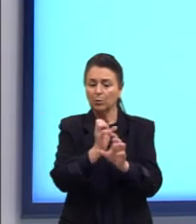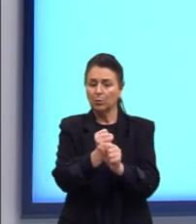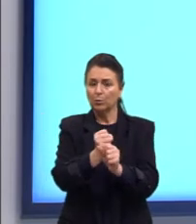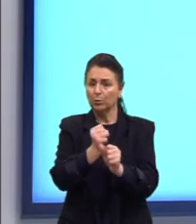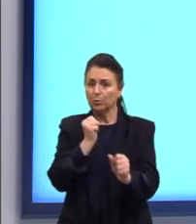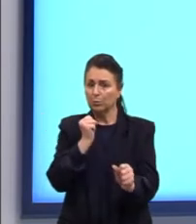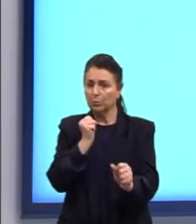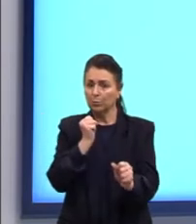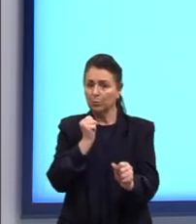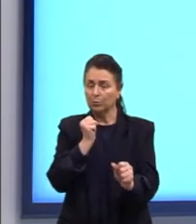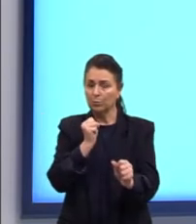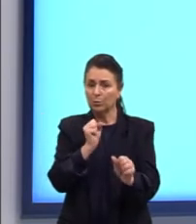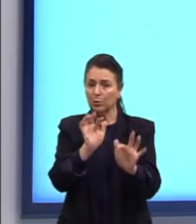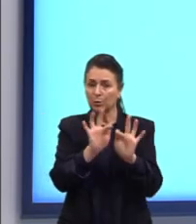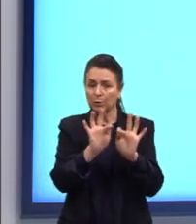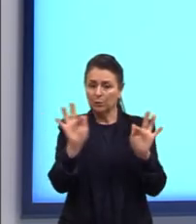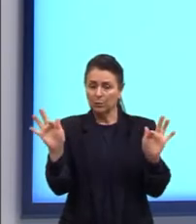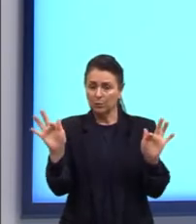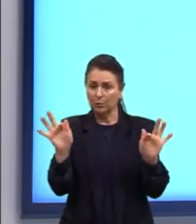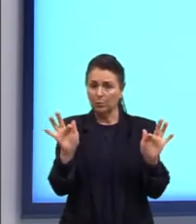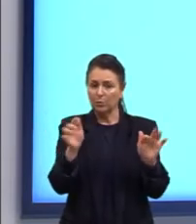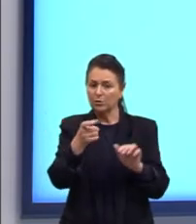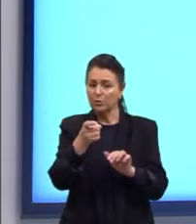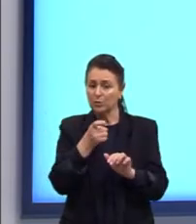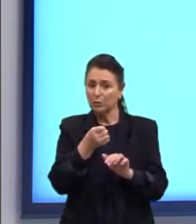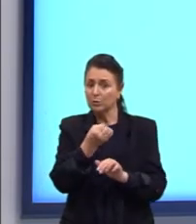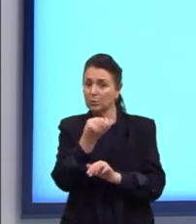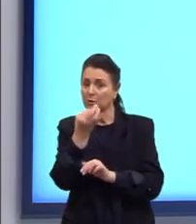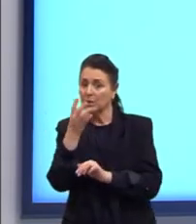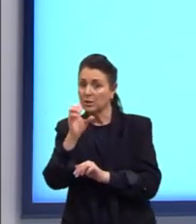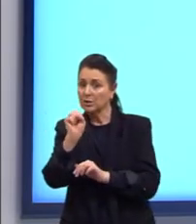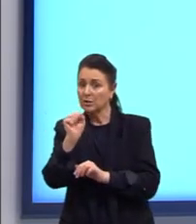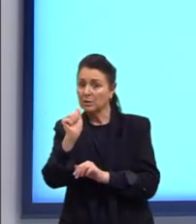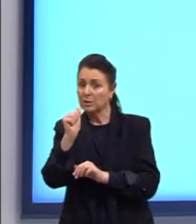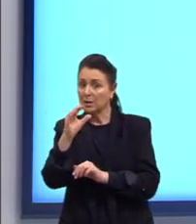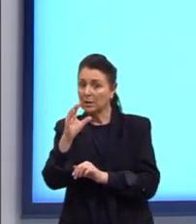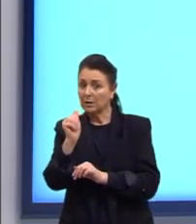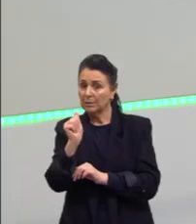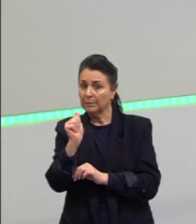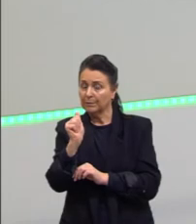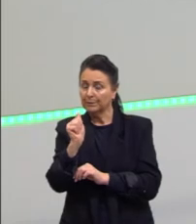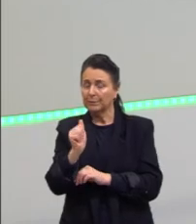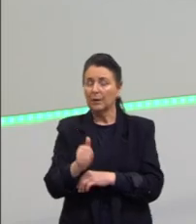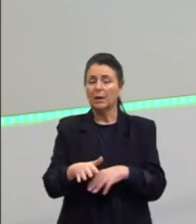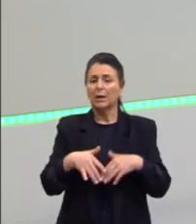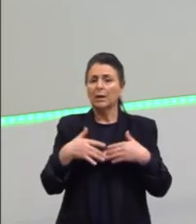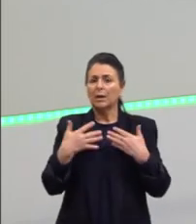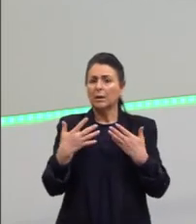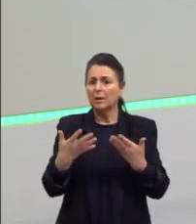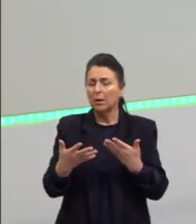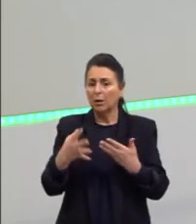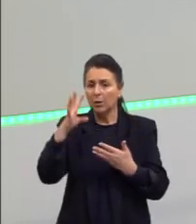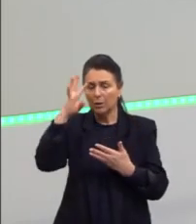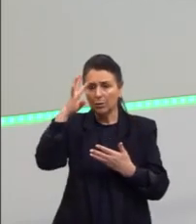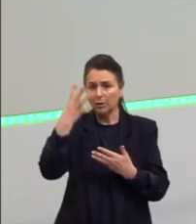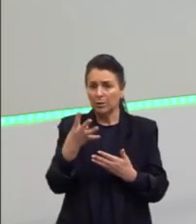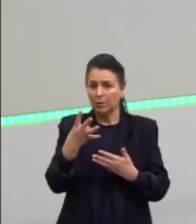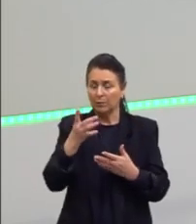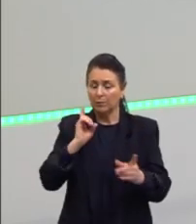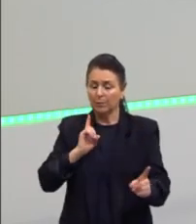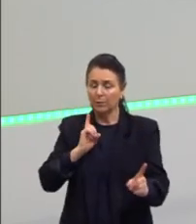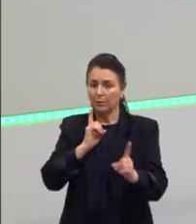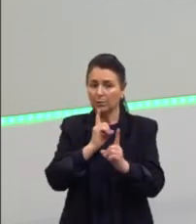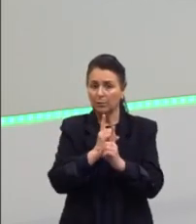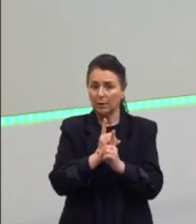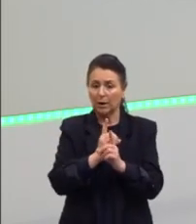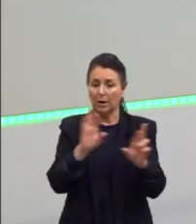lucro em função das X sacas. Nós vamos, então, resolver a nossa questão e buscar chegar nessa relação